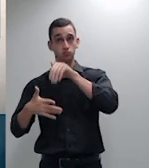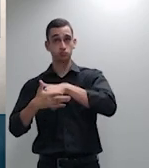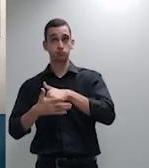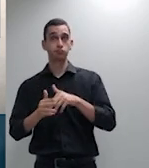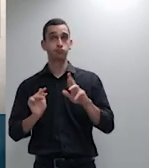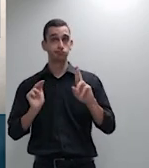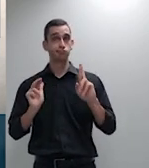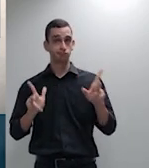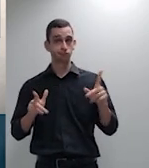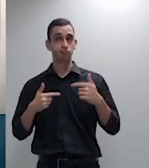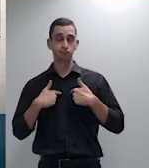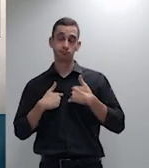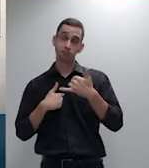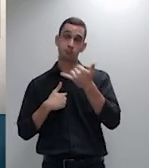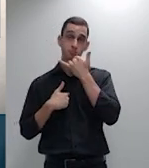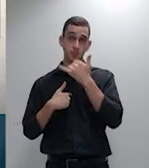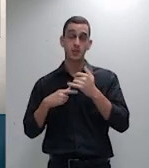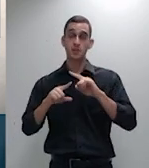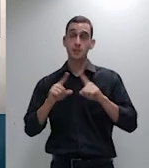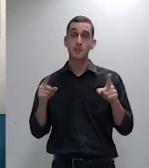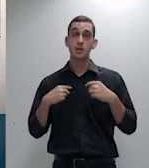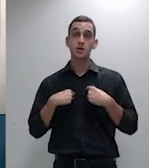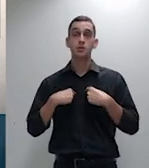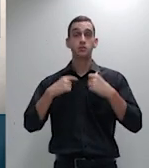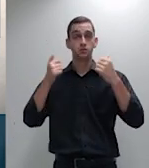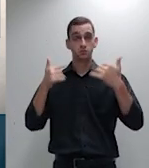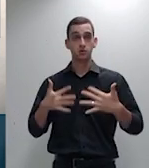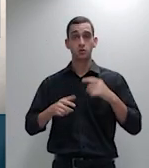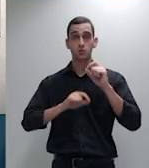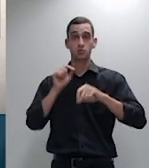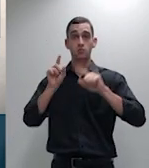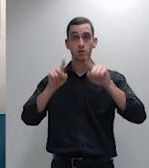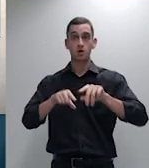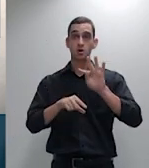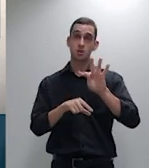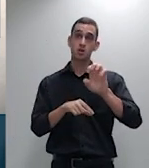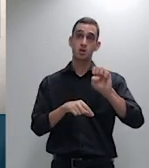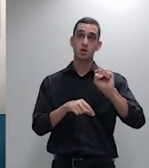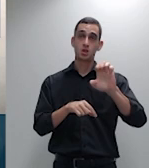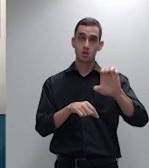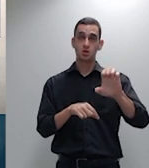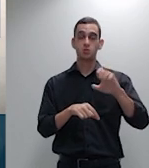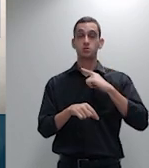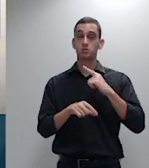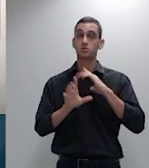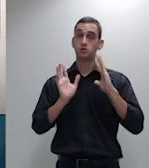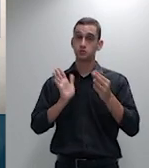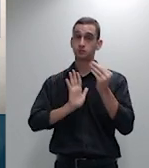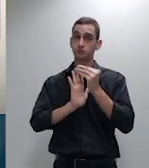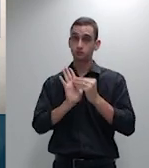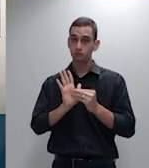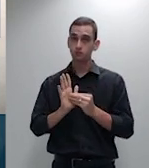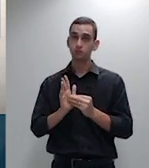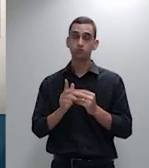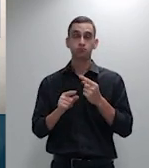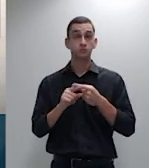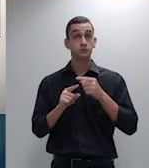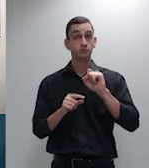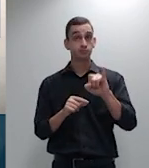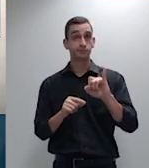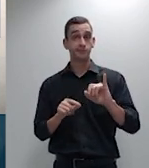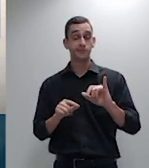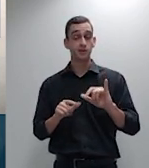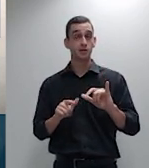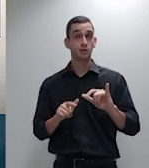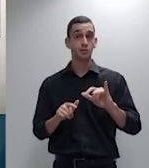critério da tese porque alargar demais o objeto das ações rescisórias vai nos